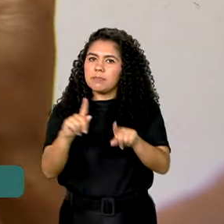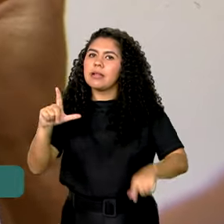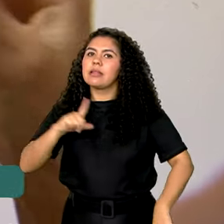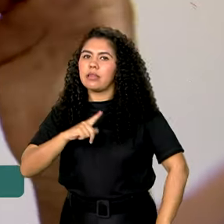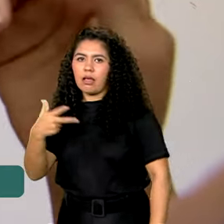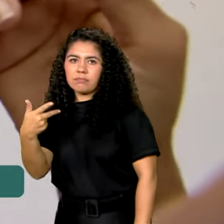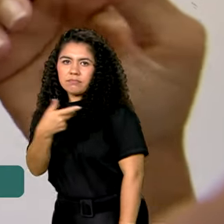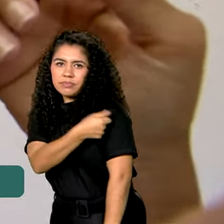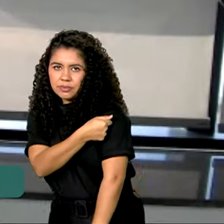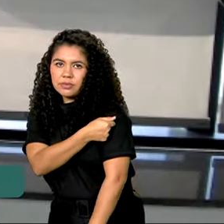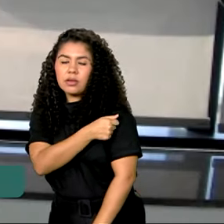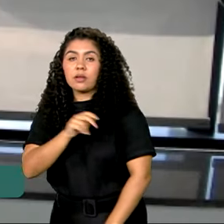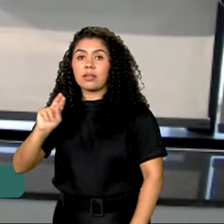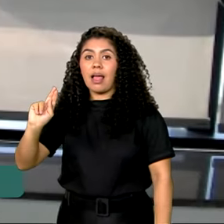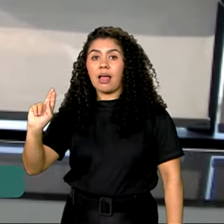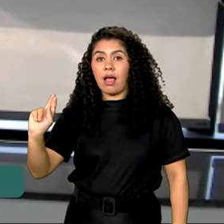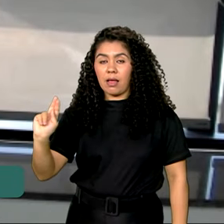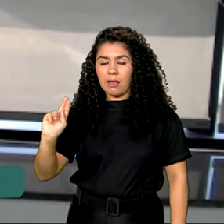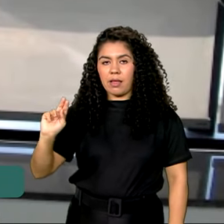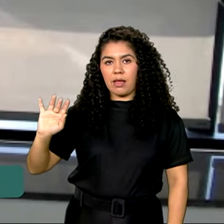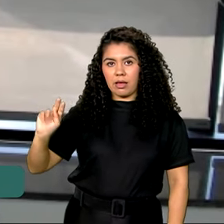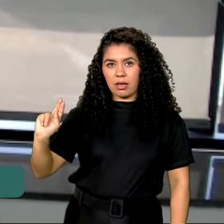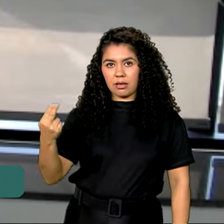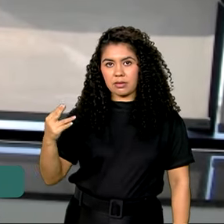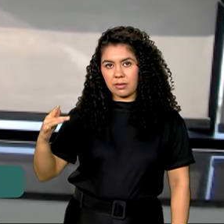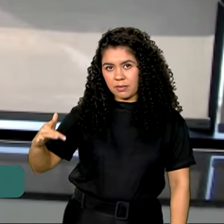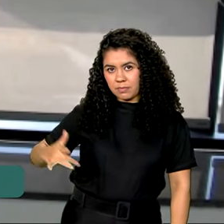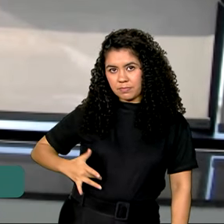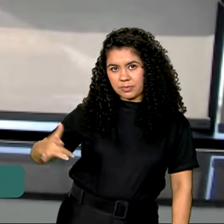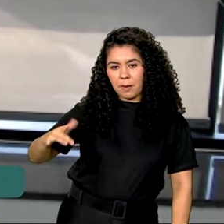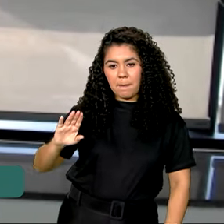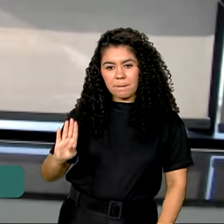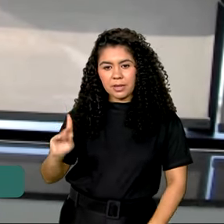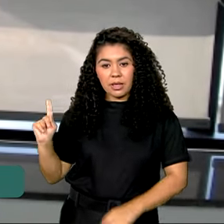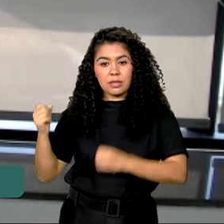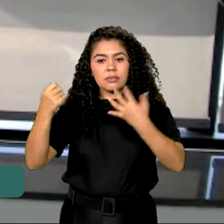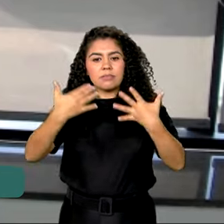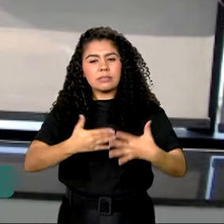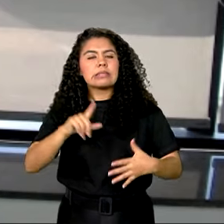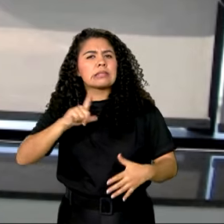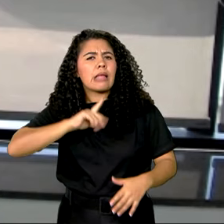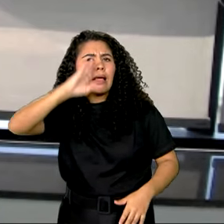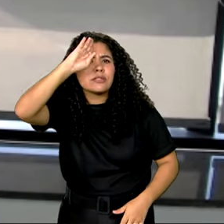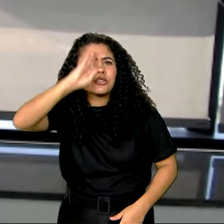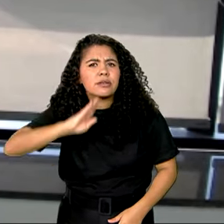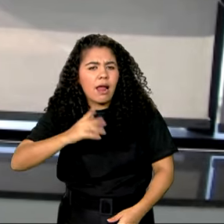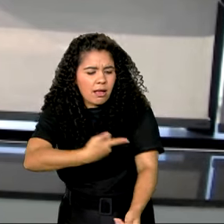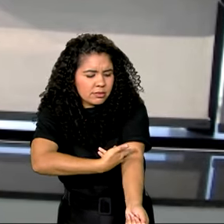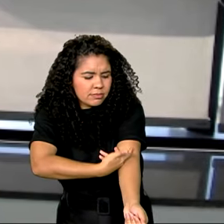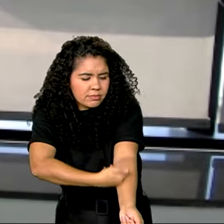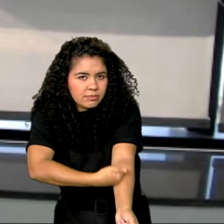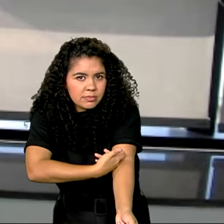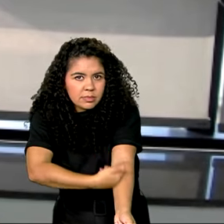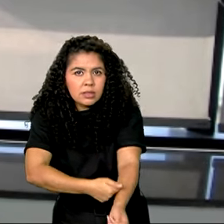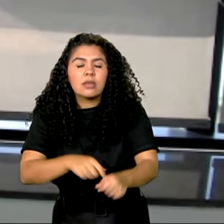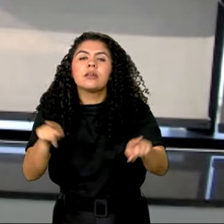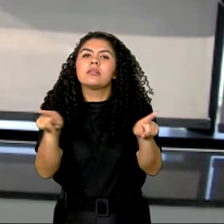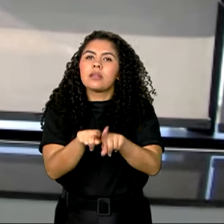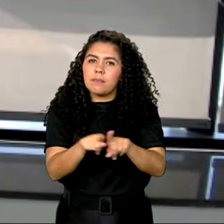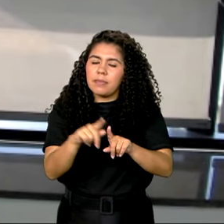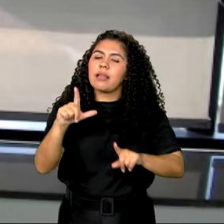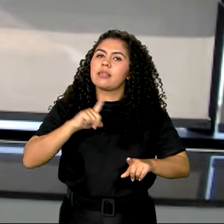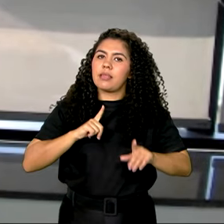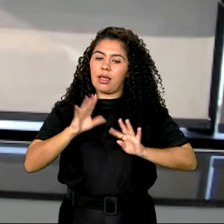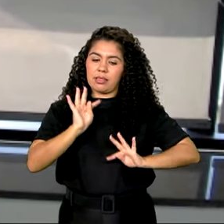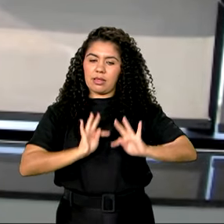contra a hepatite B. Existe teste disponível no SUS gratuitamente e existe tratamento da